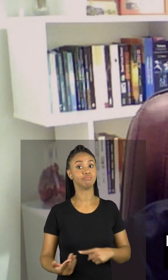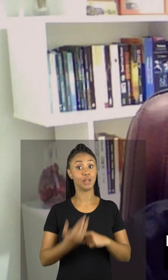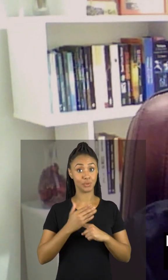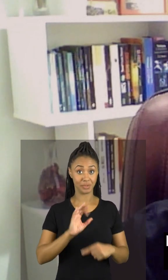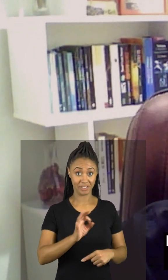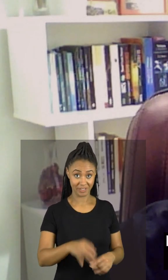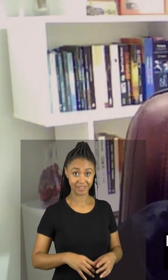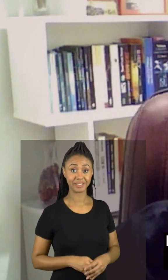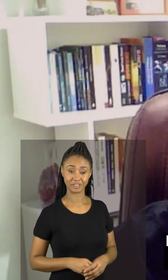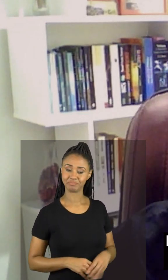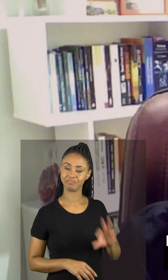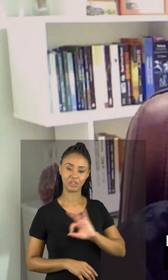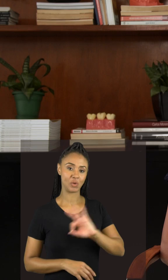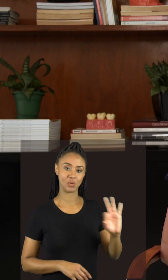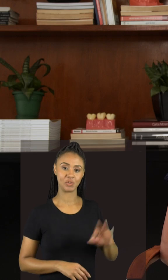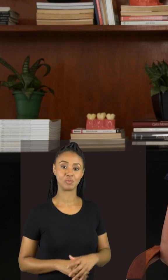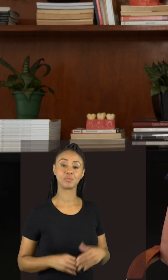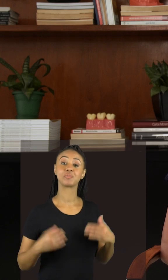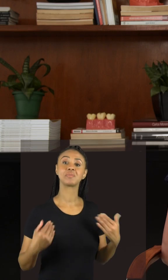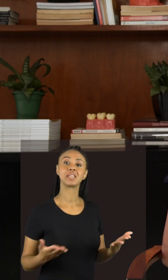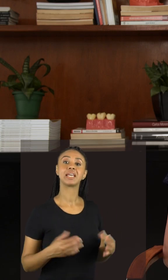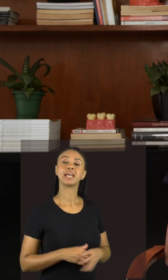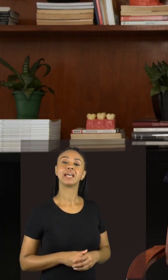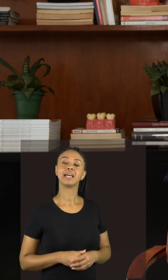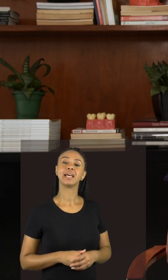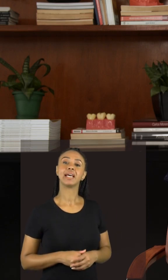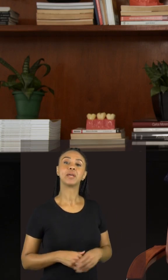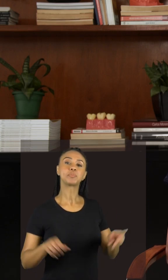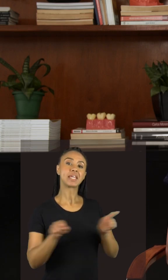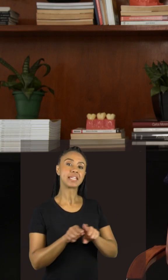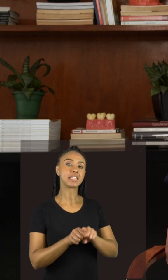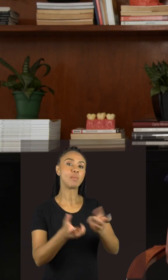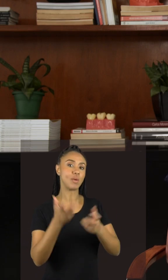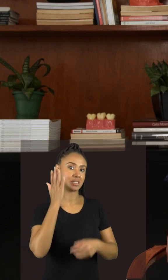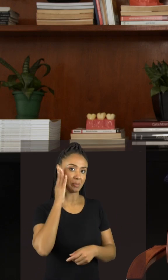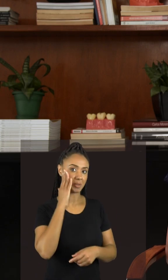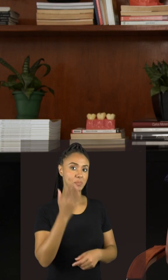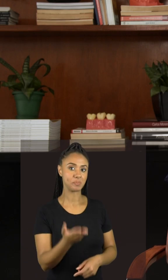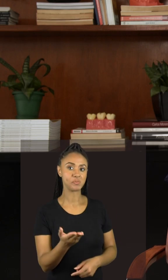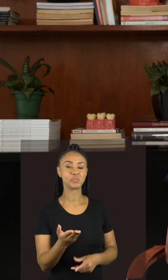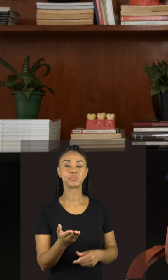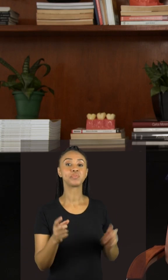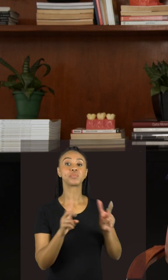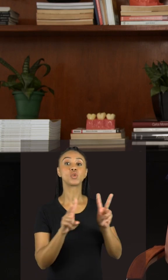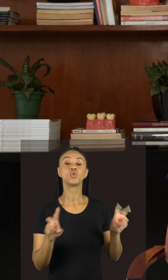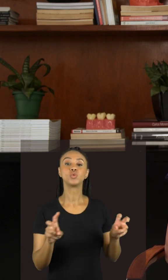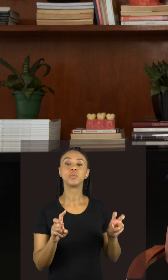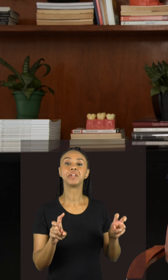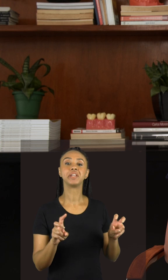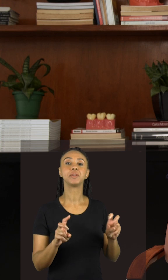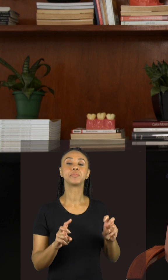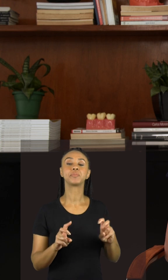diferença né Jefferson é muito joia então Jefferson eu queria saber com você sobre a questão de